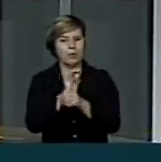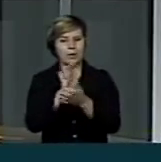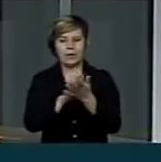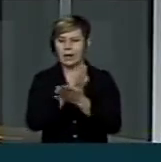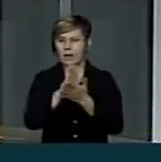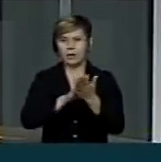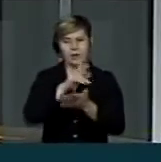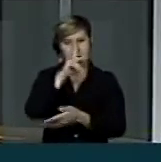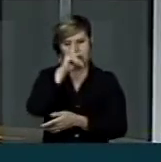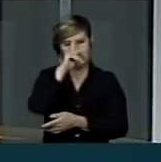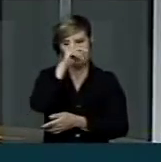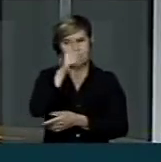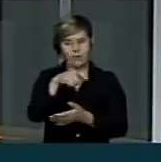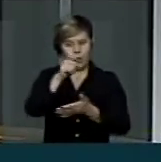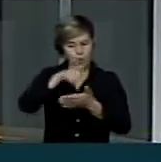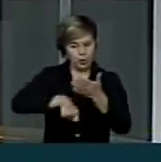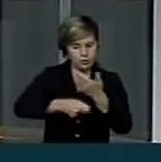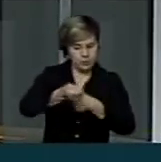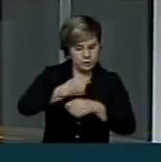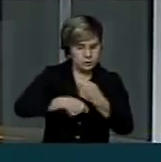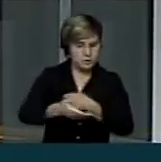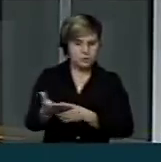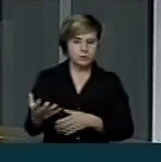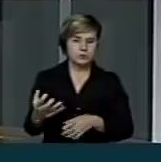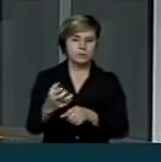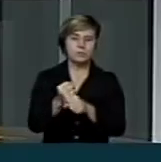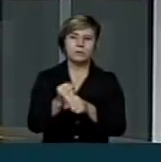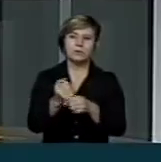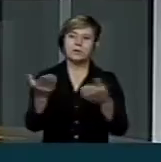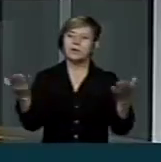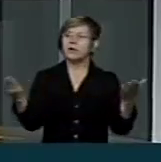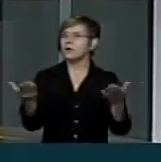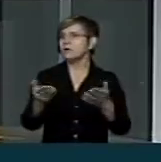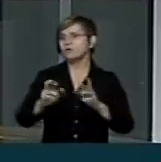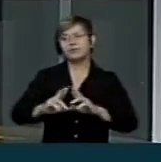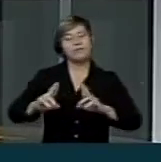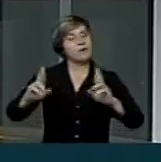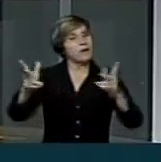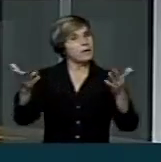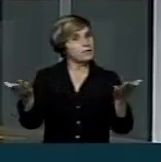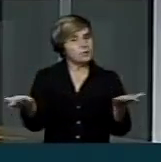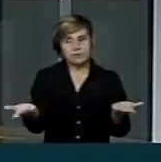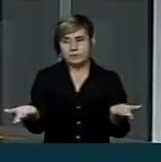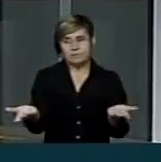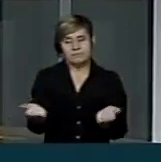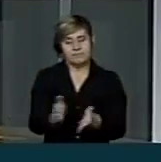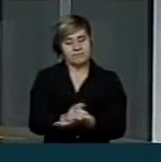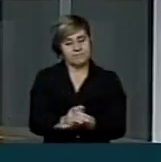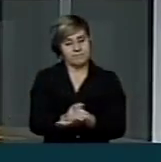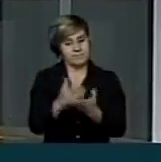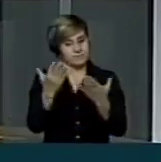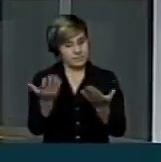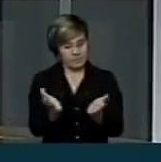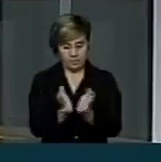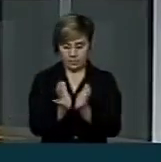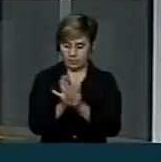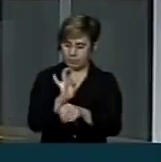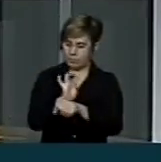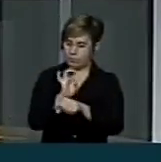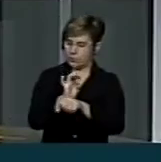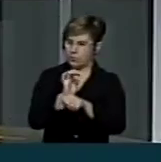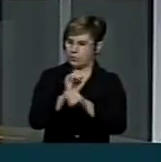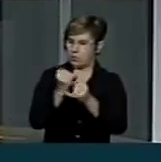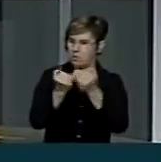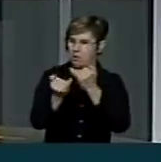força de tributação forte, hoje a realidade é outra. E aqueles Estados que tinham uma fama de